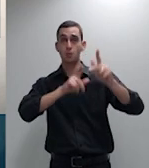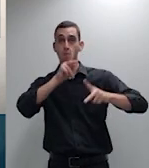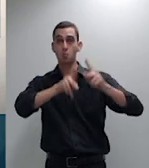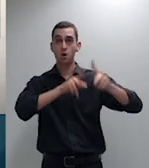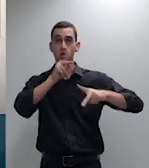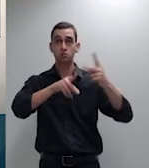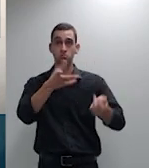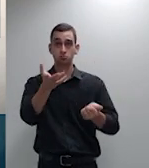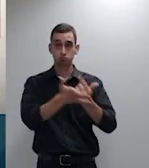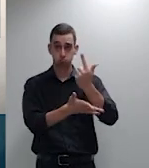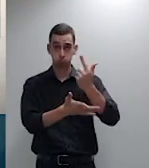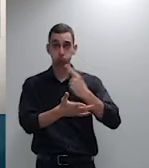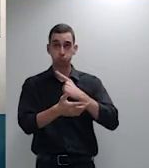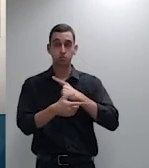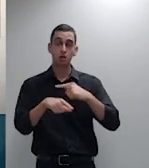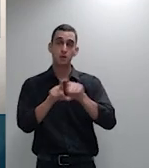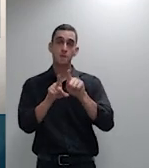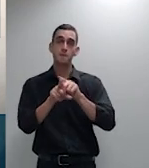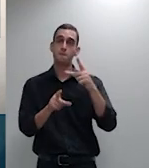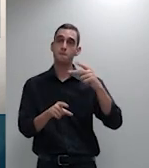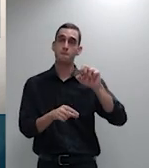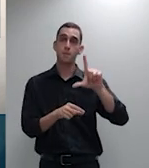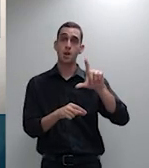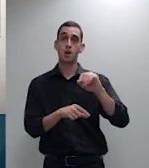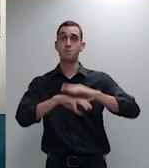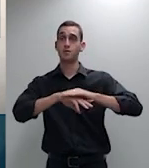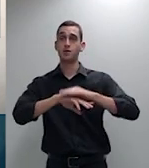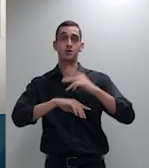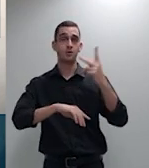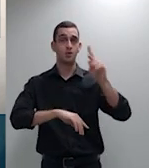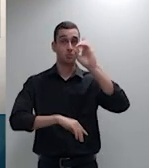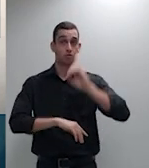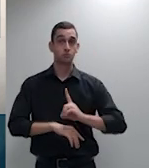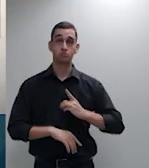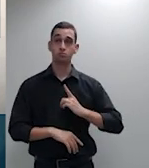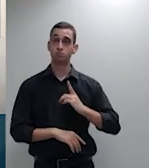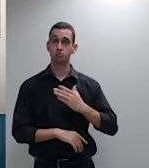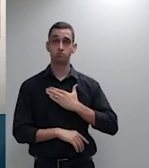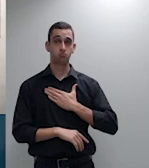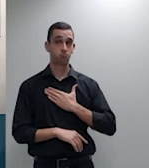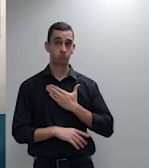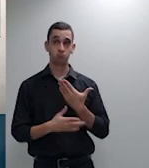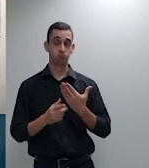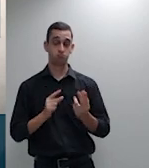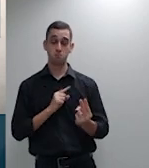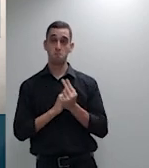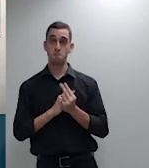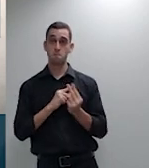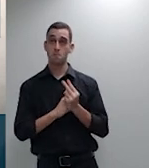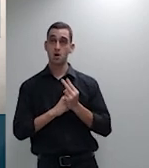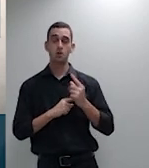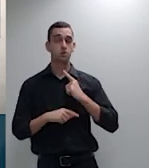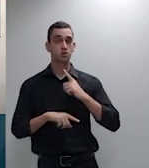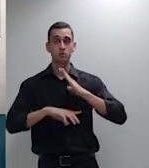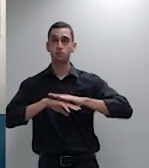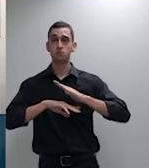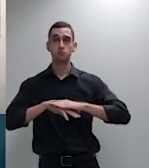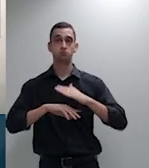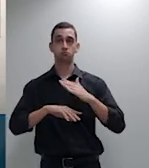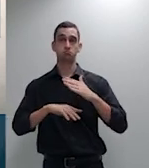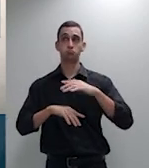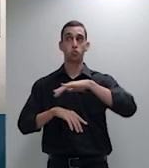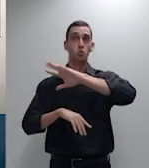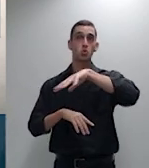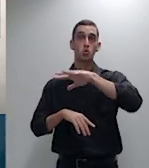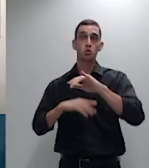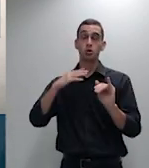direitos diante de um ramo extremamente especializado da ciência estatística e com poucos profissionais